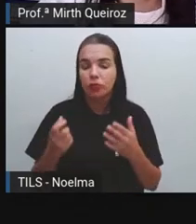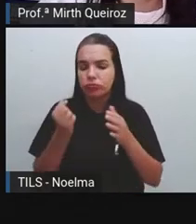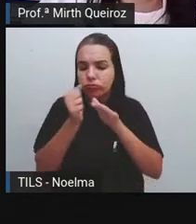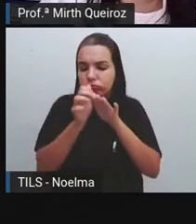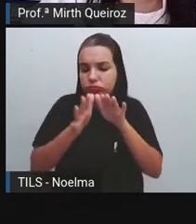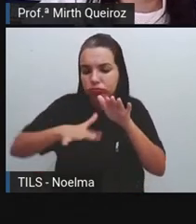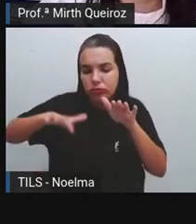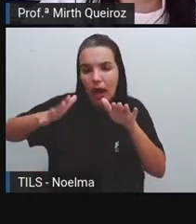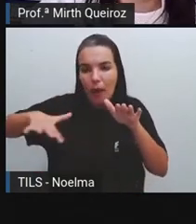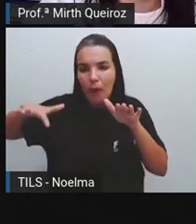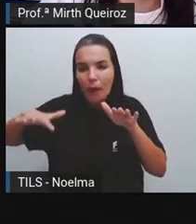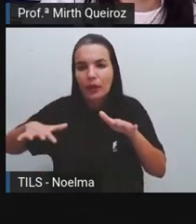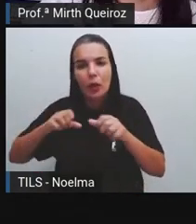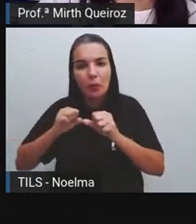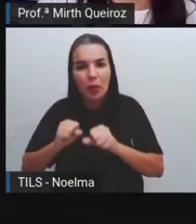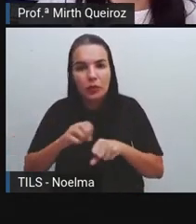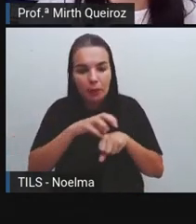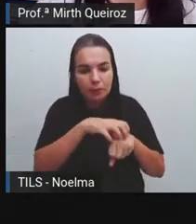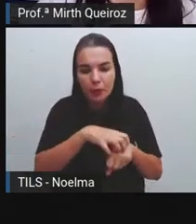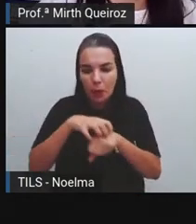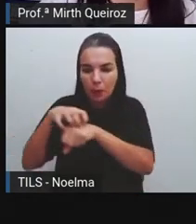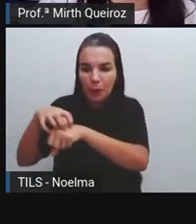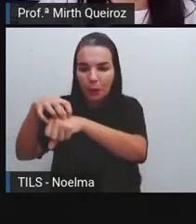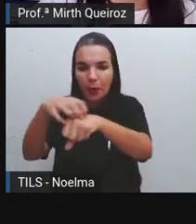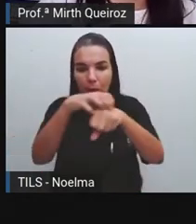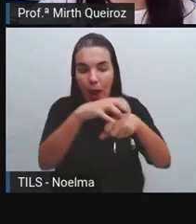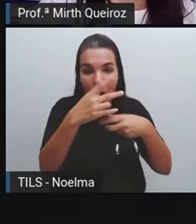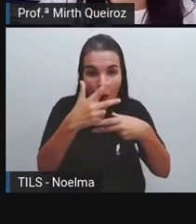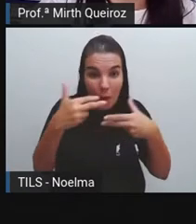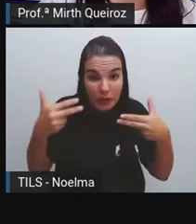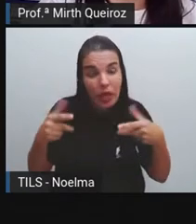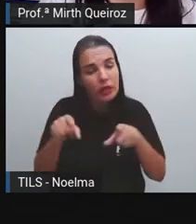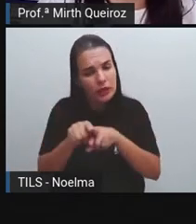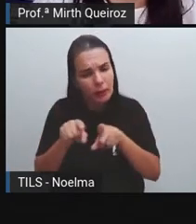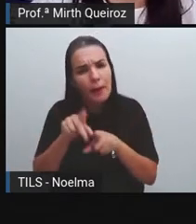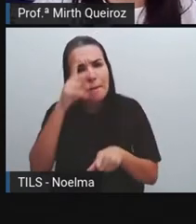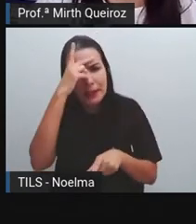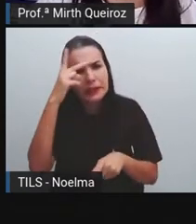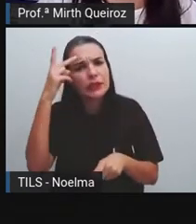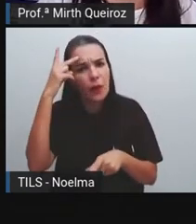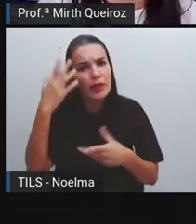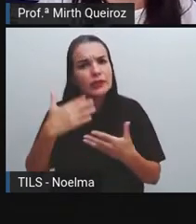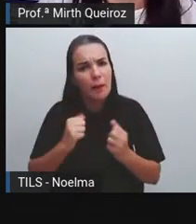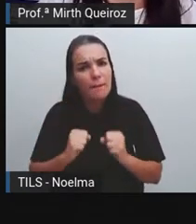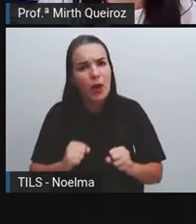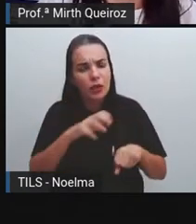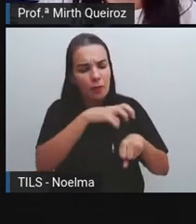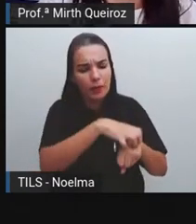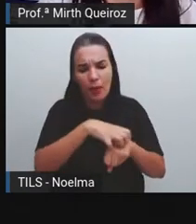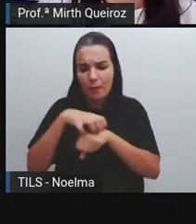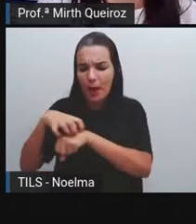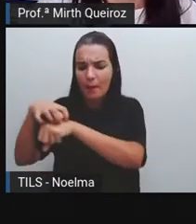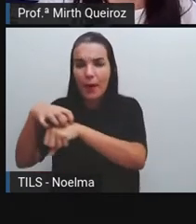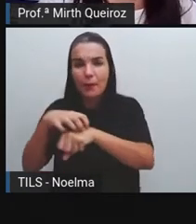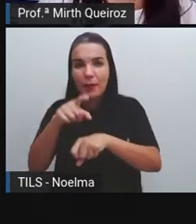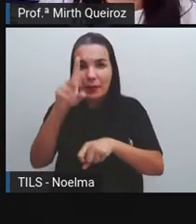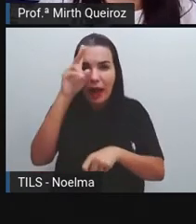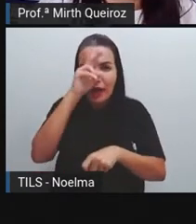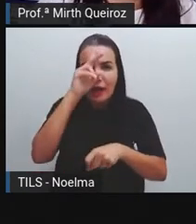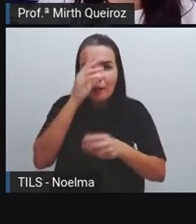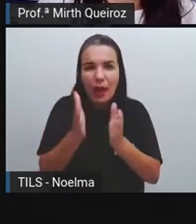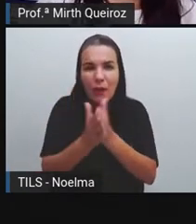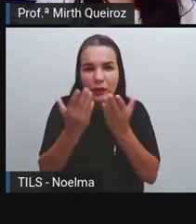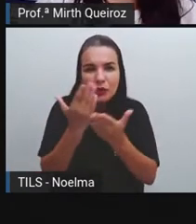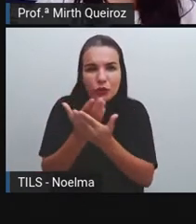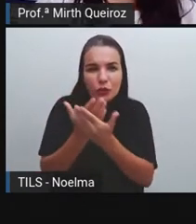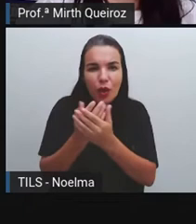se transportar mercadorias. E eles também servem para poder transportar pessoas. Até porque, quando a gente foi estudar sobre o descobrimento do Brasil, que a gente